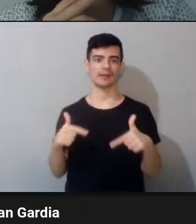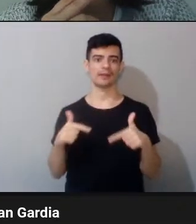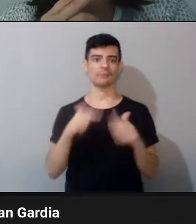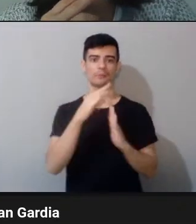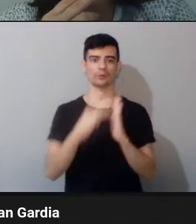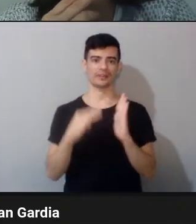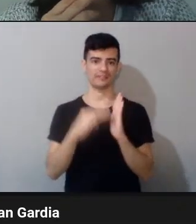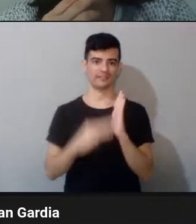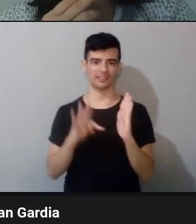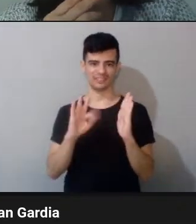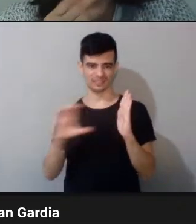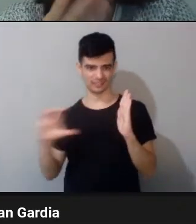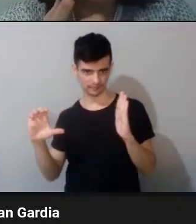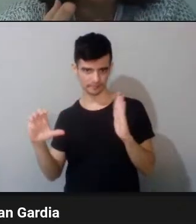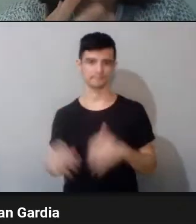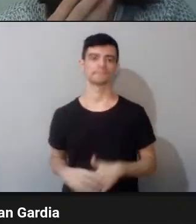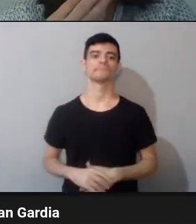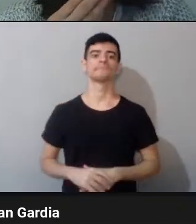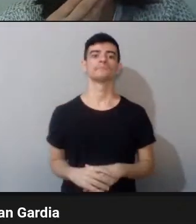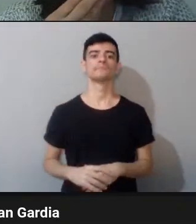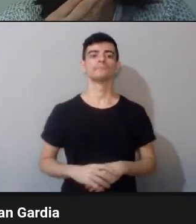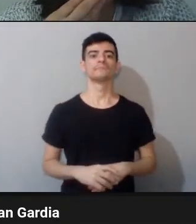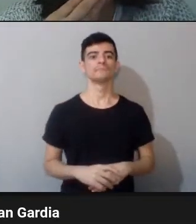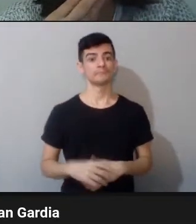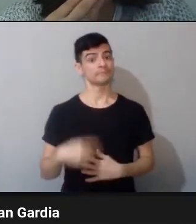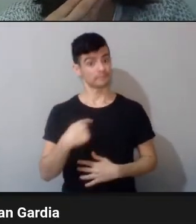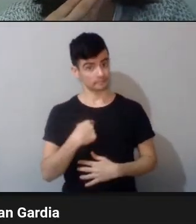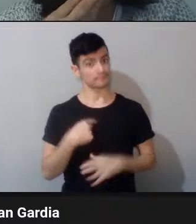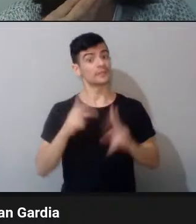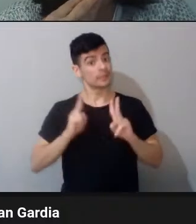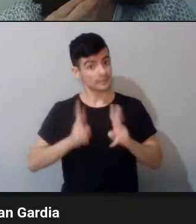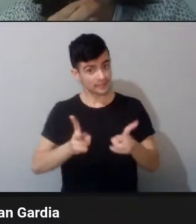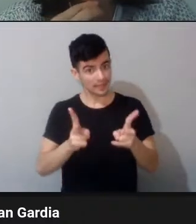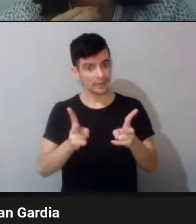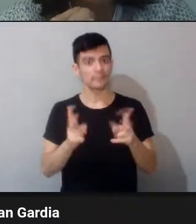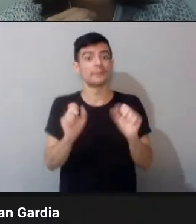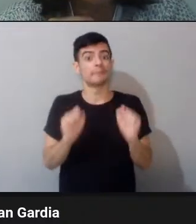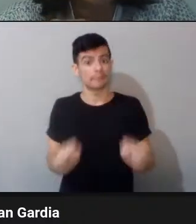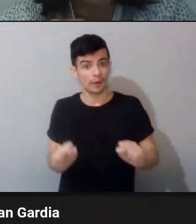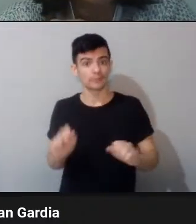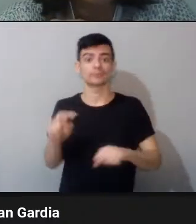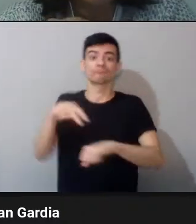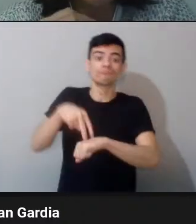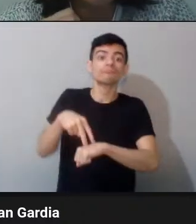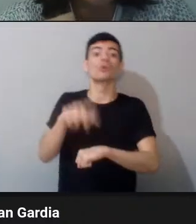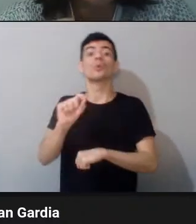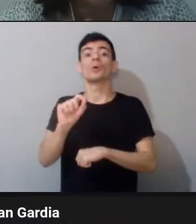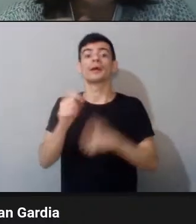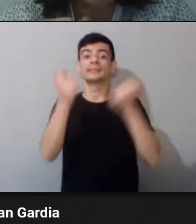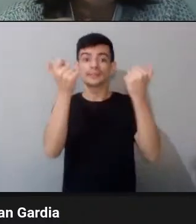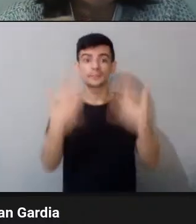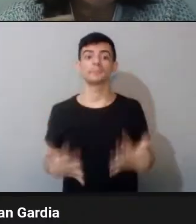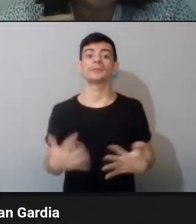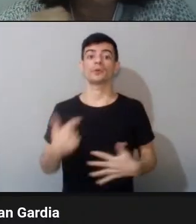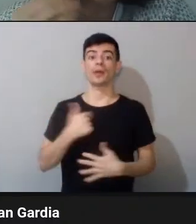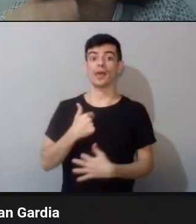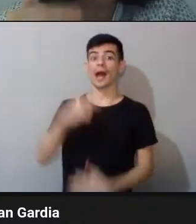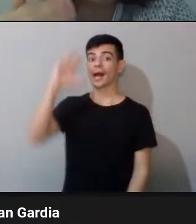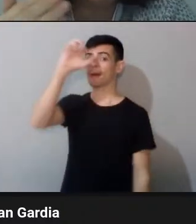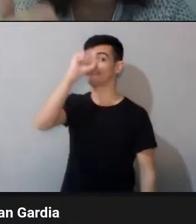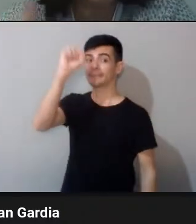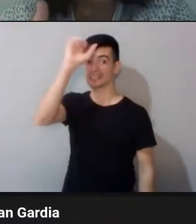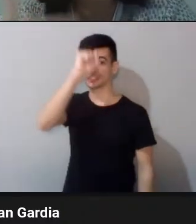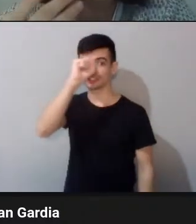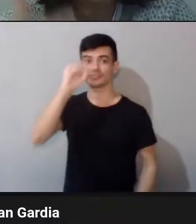assim, eu falo toda vez que eu tenho oportunidade, né, falo sobre o que eu aprendi em